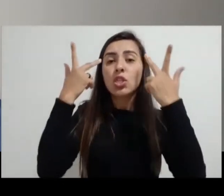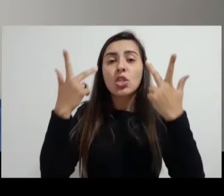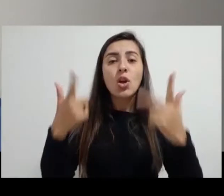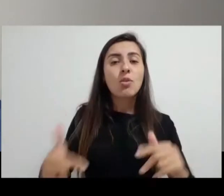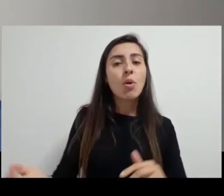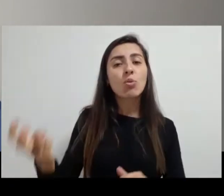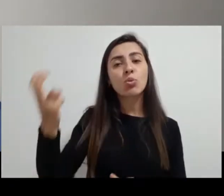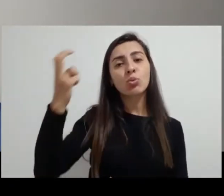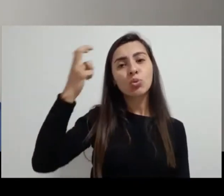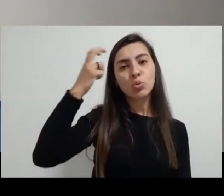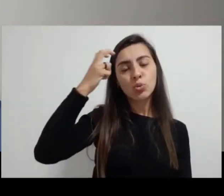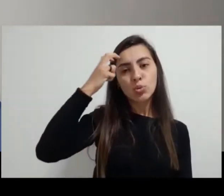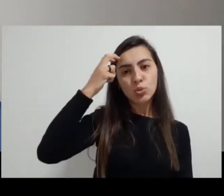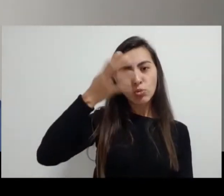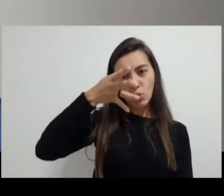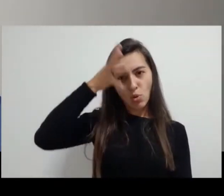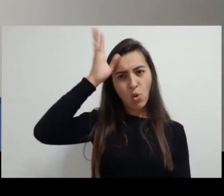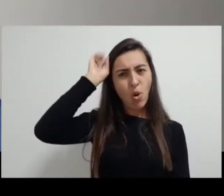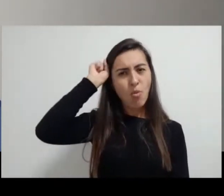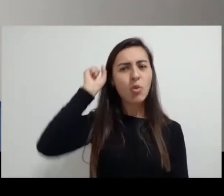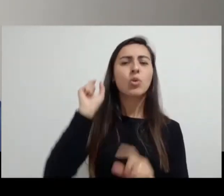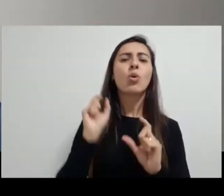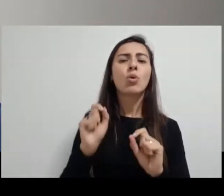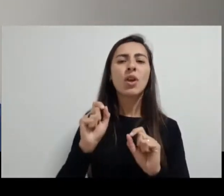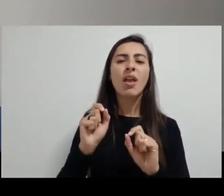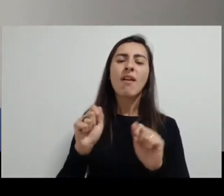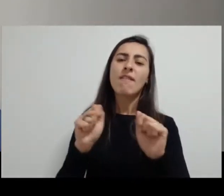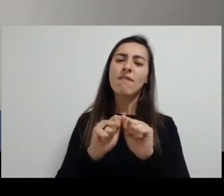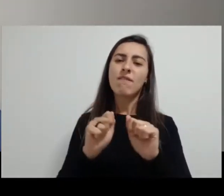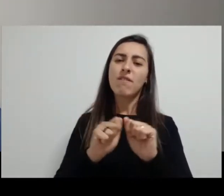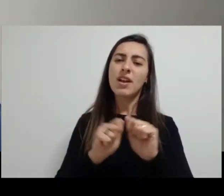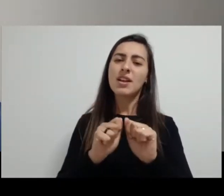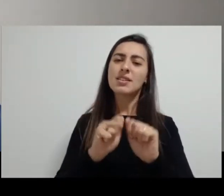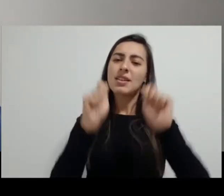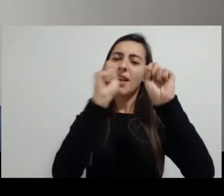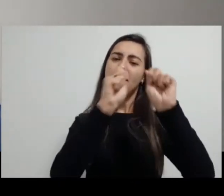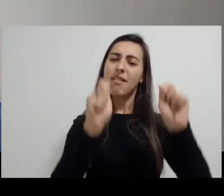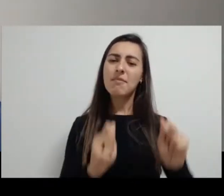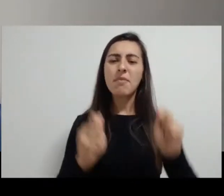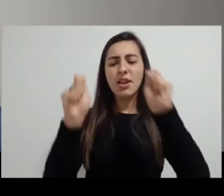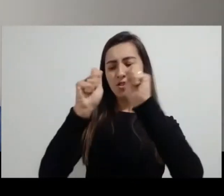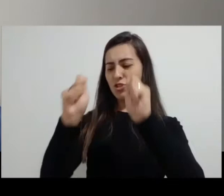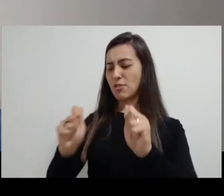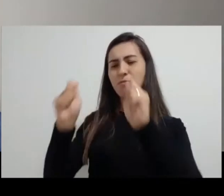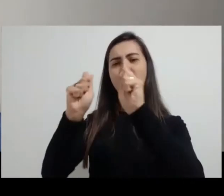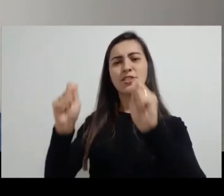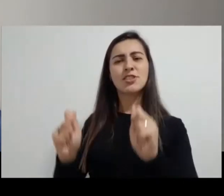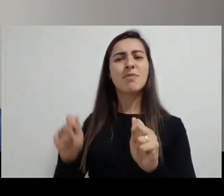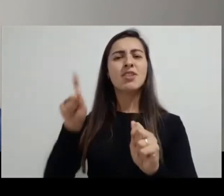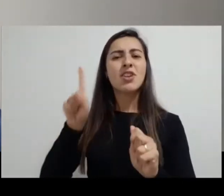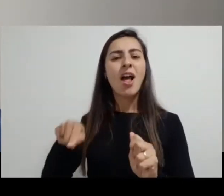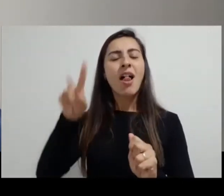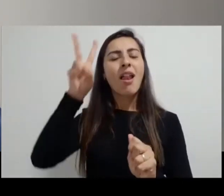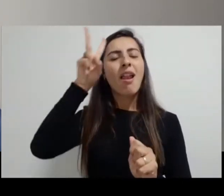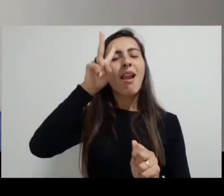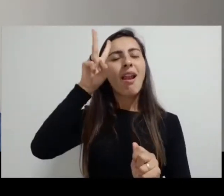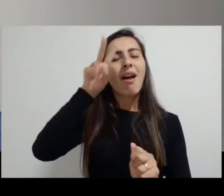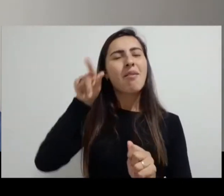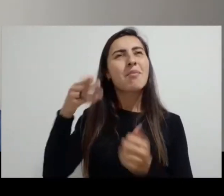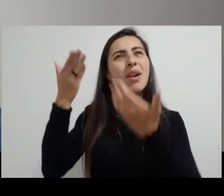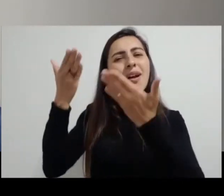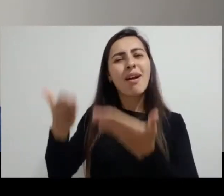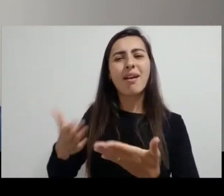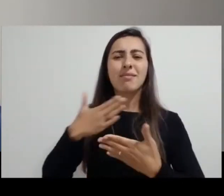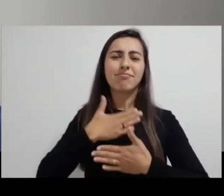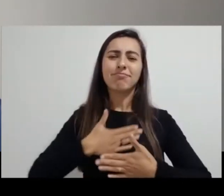entre os romanos, a fabricação de imagens para lembrar a pessoa querida, a